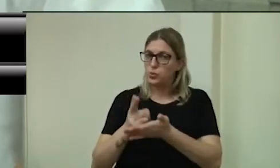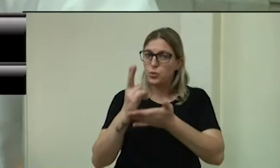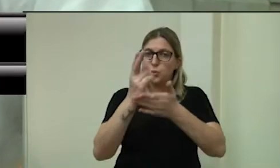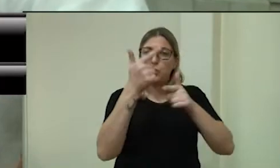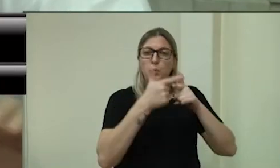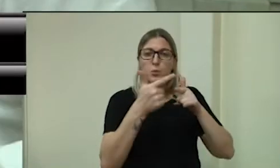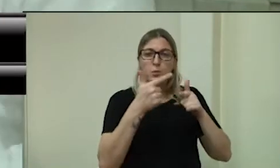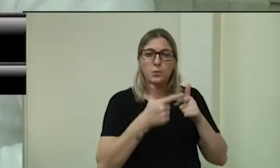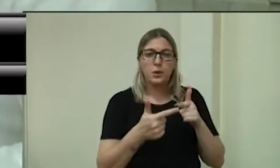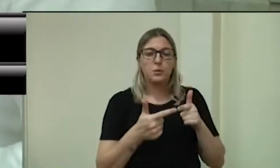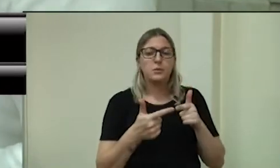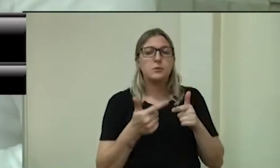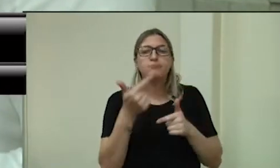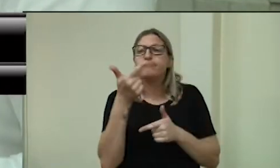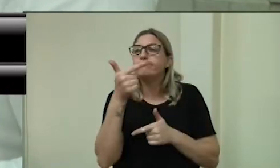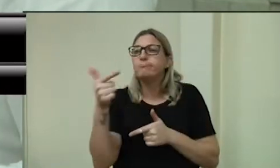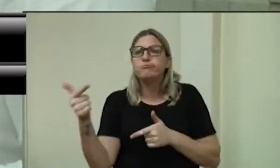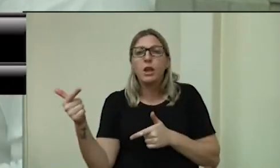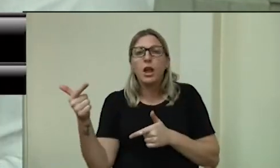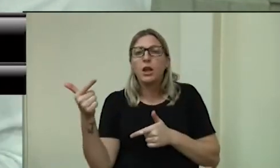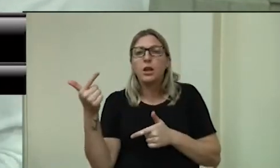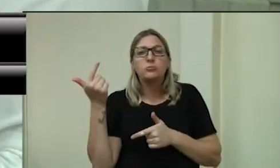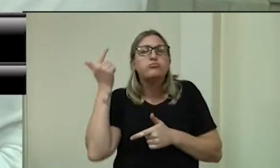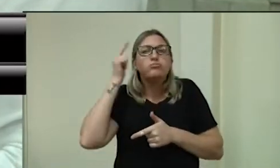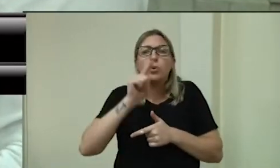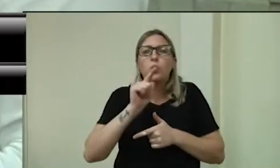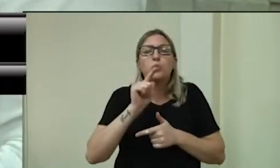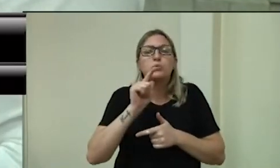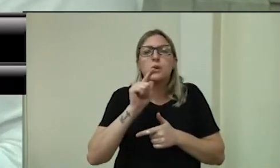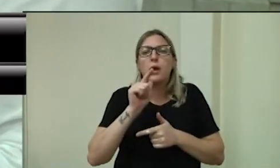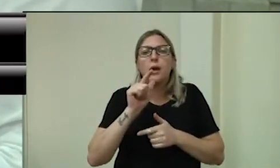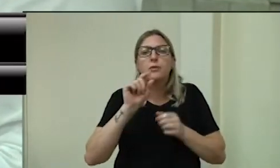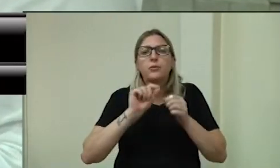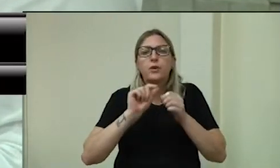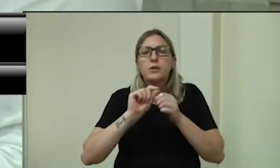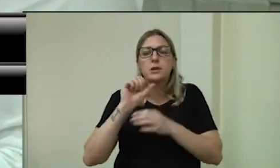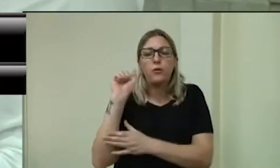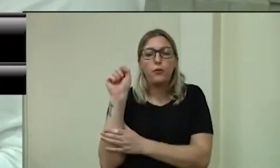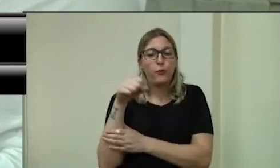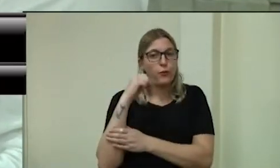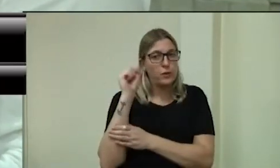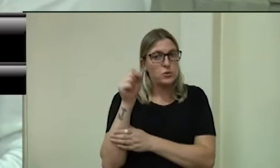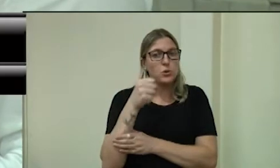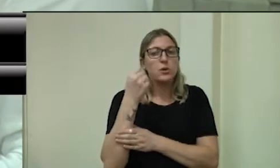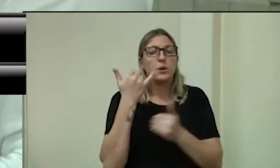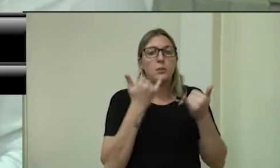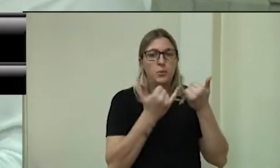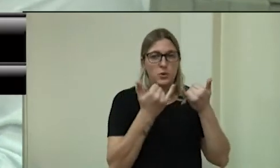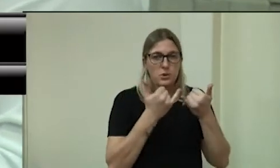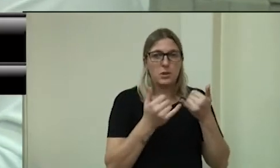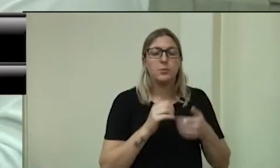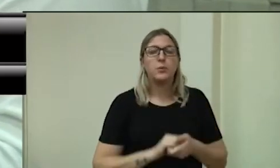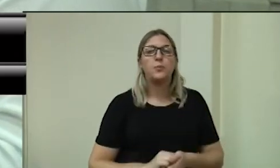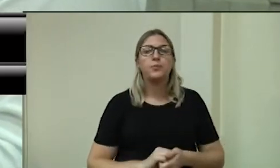Então, eu fiz um pedido, baseado em outros municípios, como Itajaí,